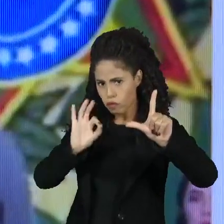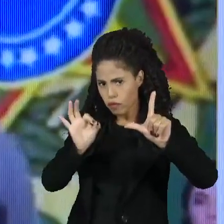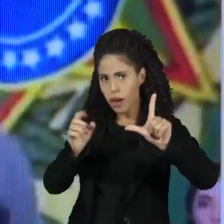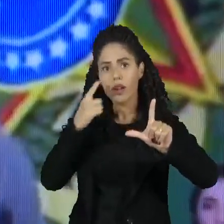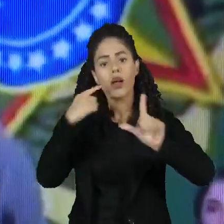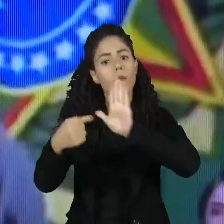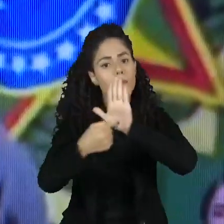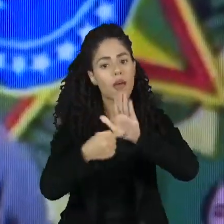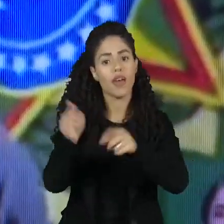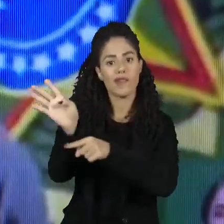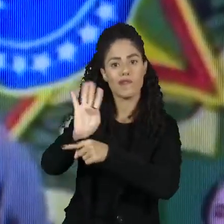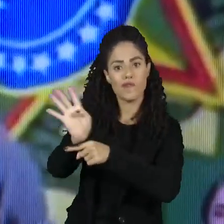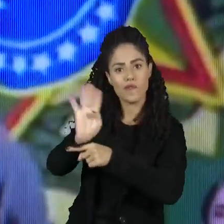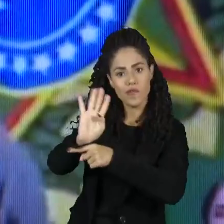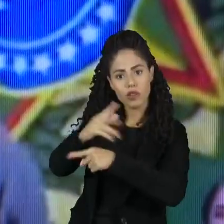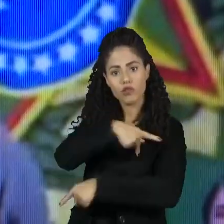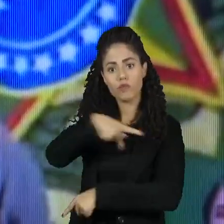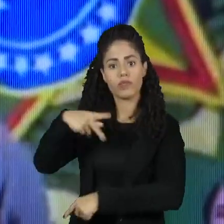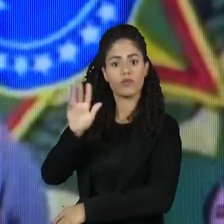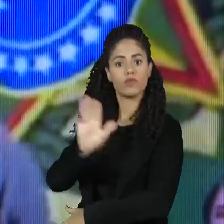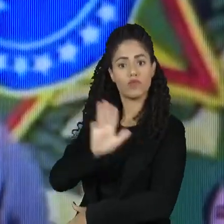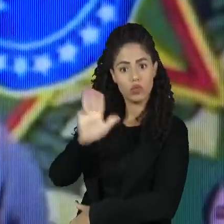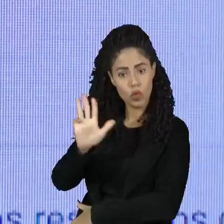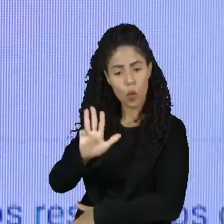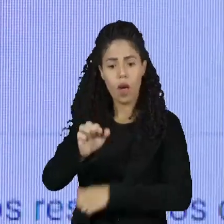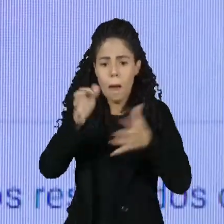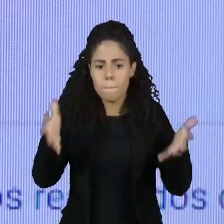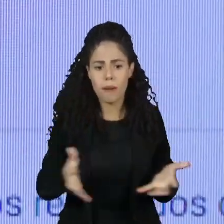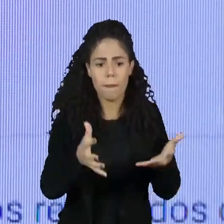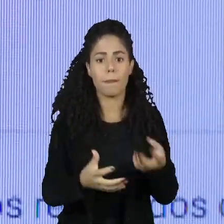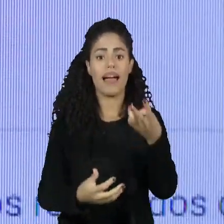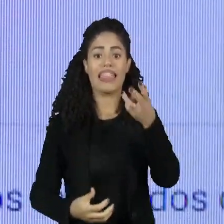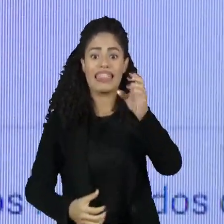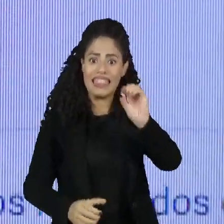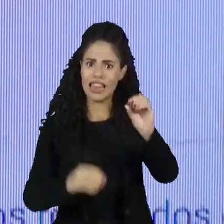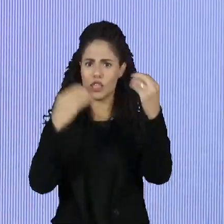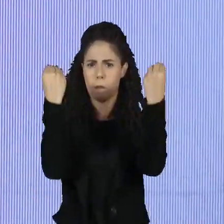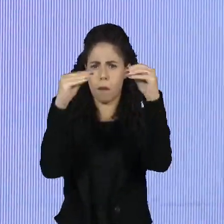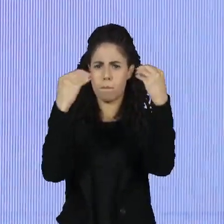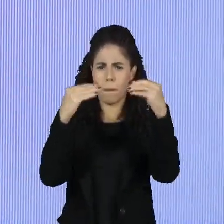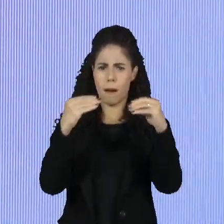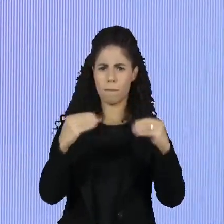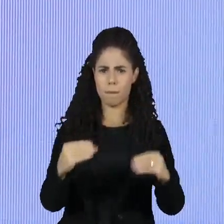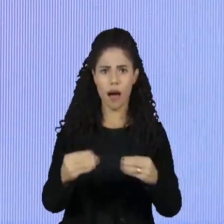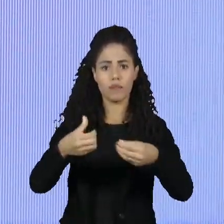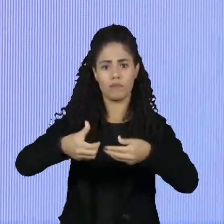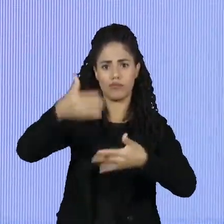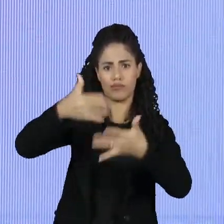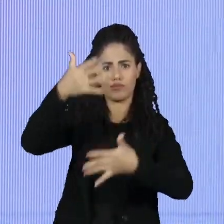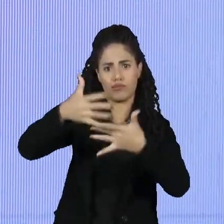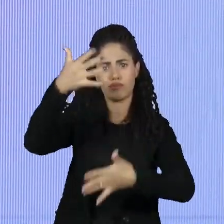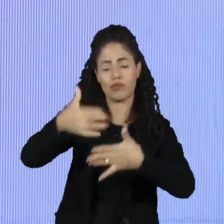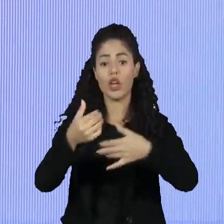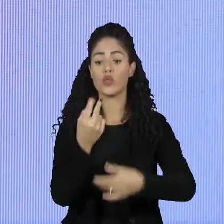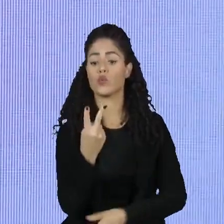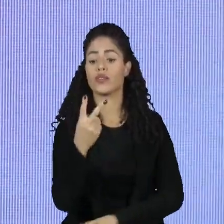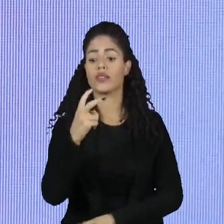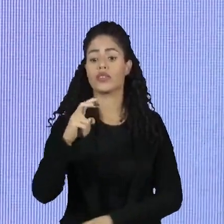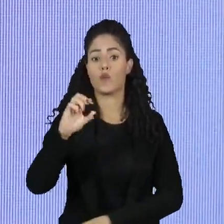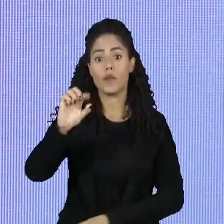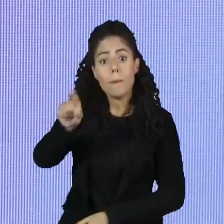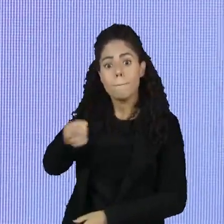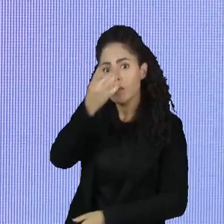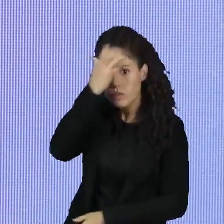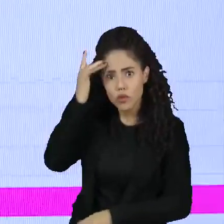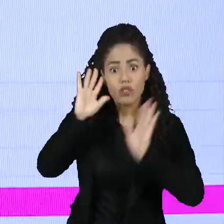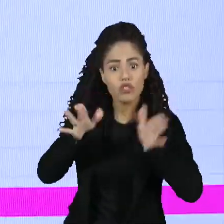vídeos do presidente Lula e já impulsionou mais de 30 publicações. Uma delas foi vista por mais de 200 mil